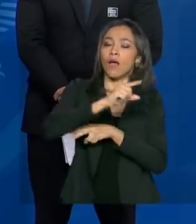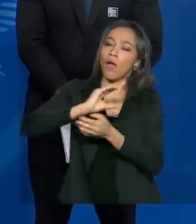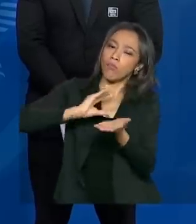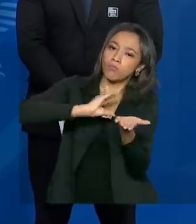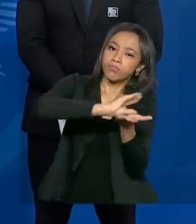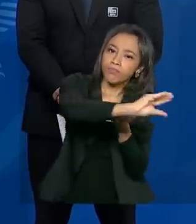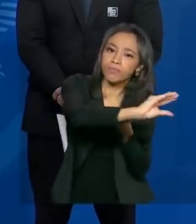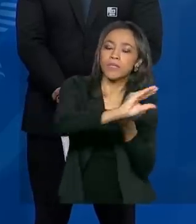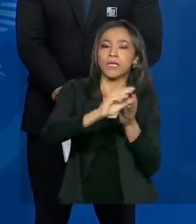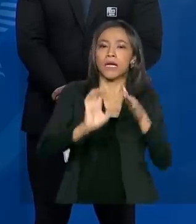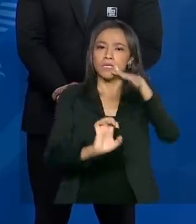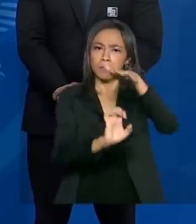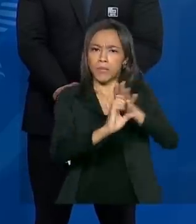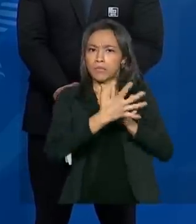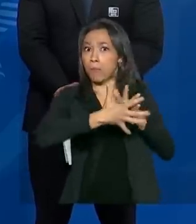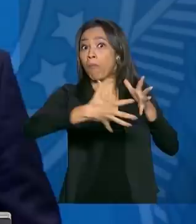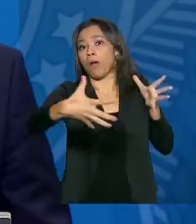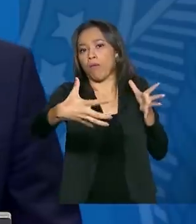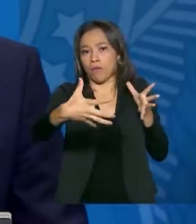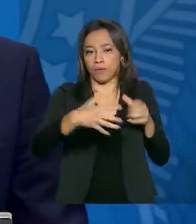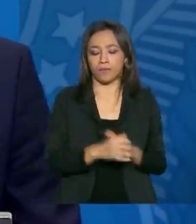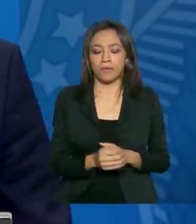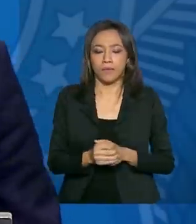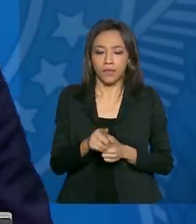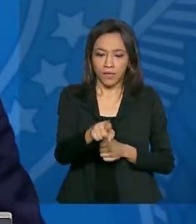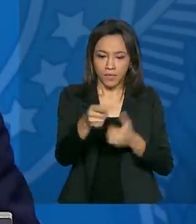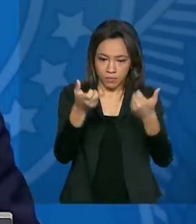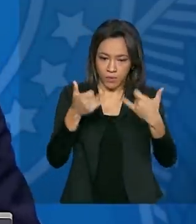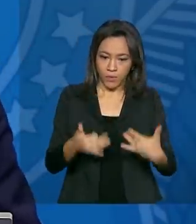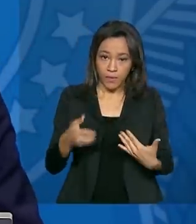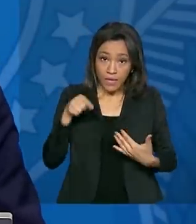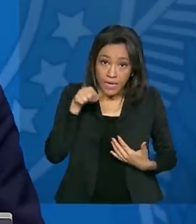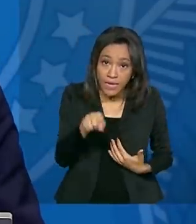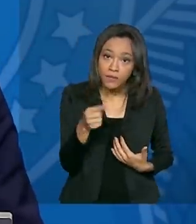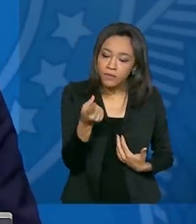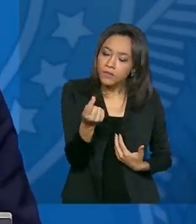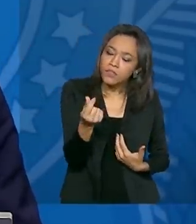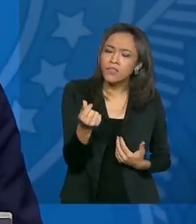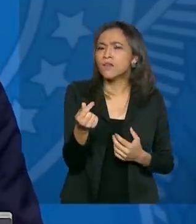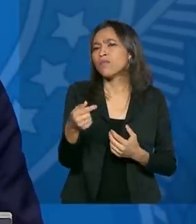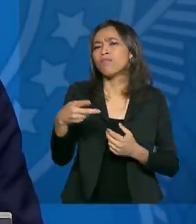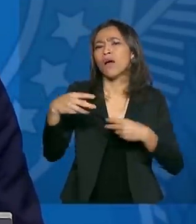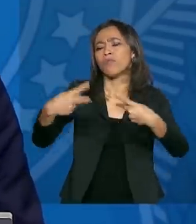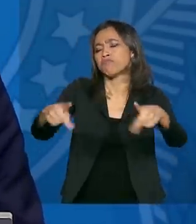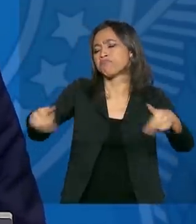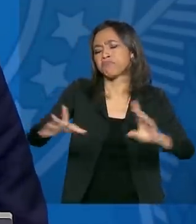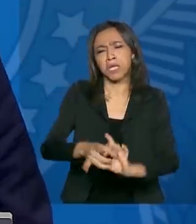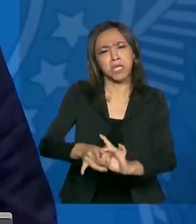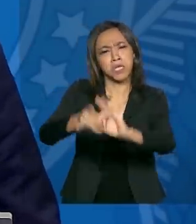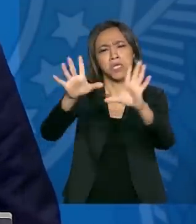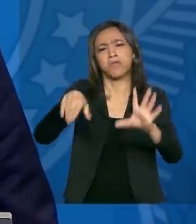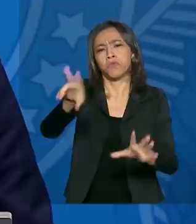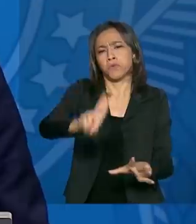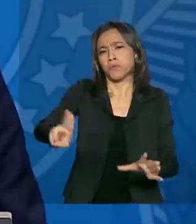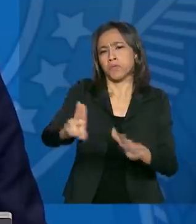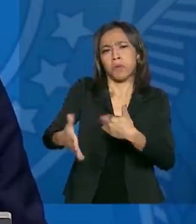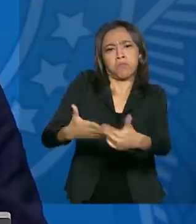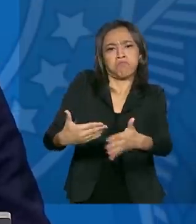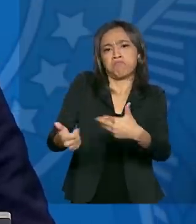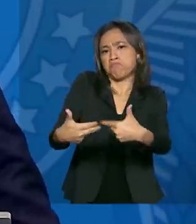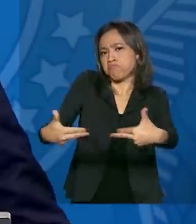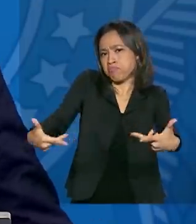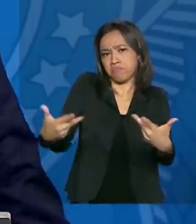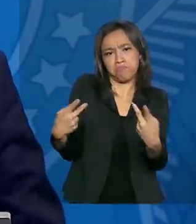às empresas de grande porte. Esse recurso, ele é de livre utilização da empresa. Ele pode ser utilizado